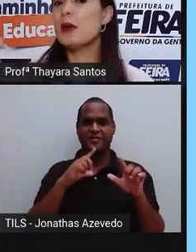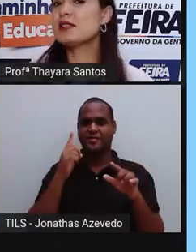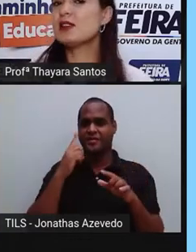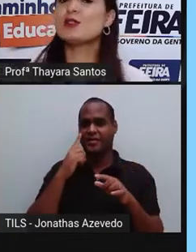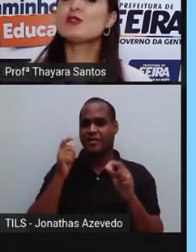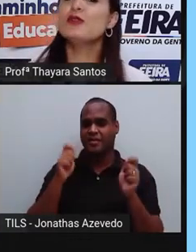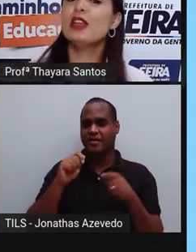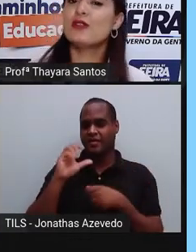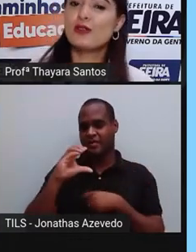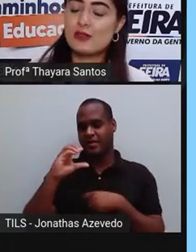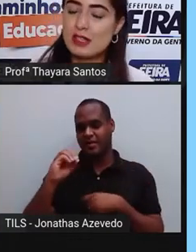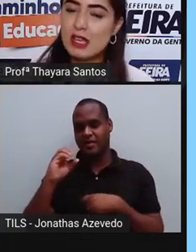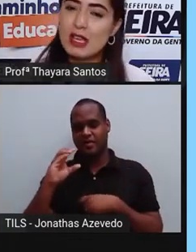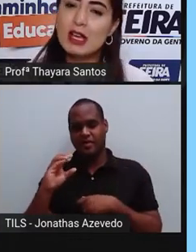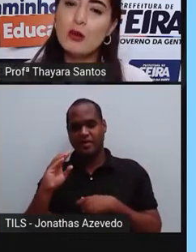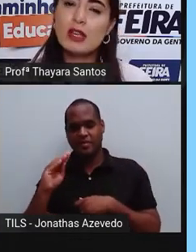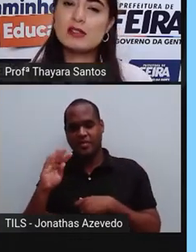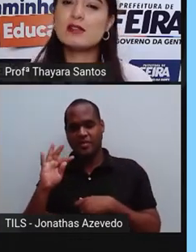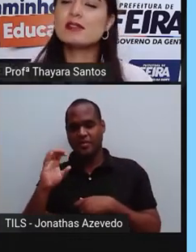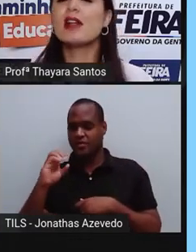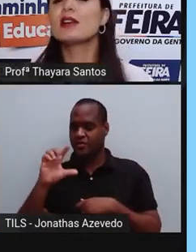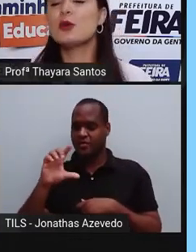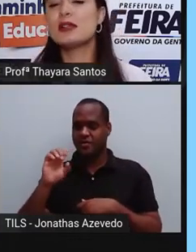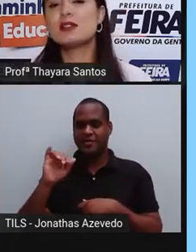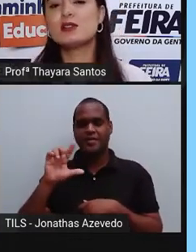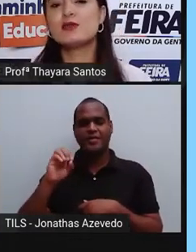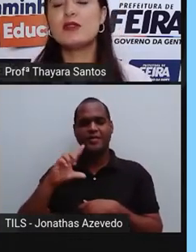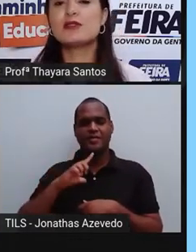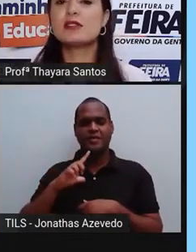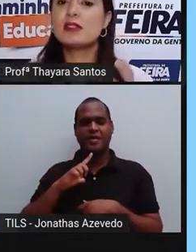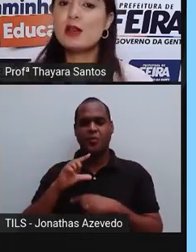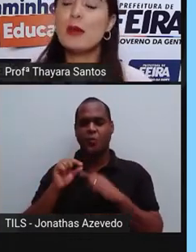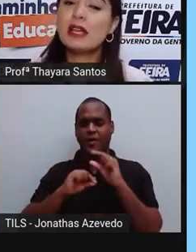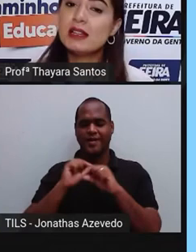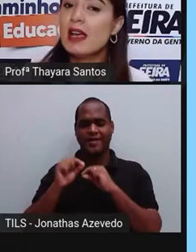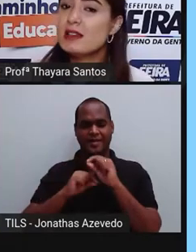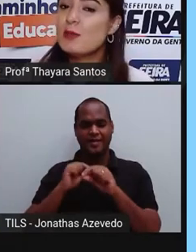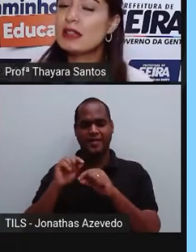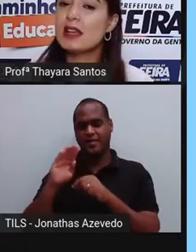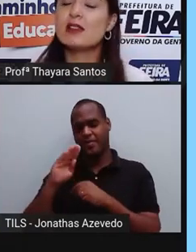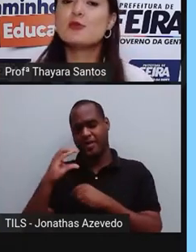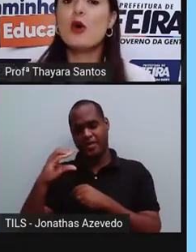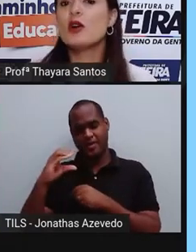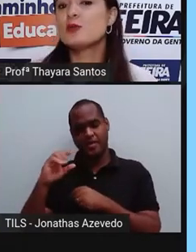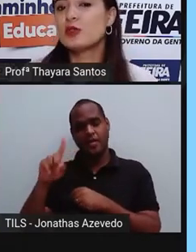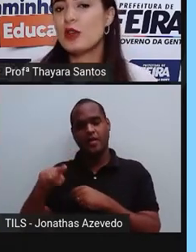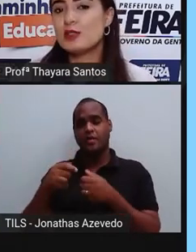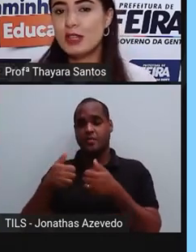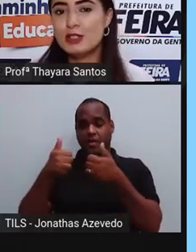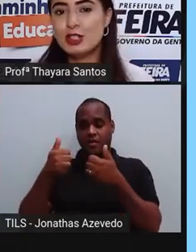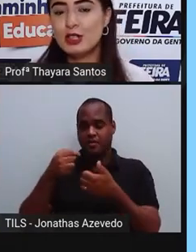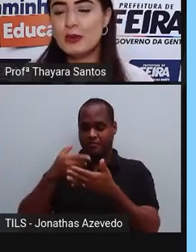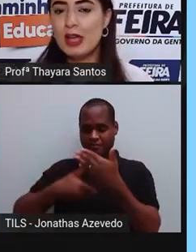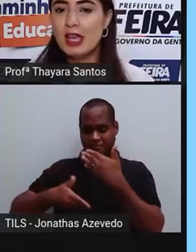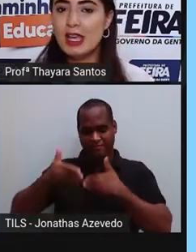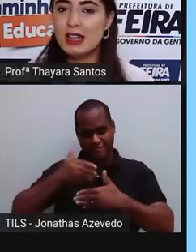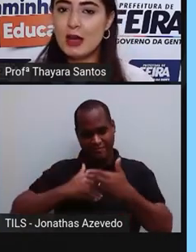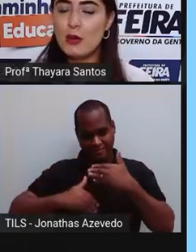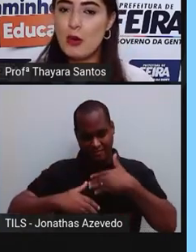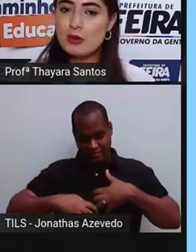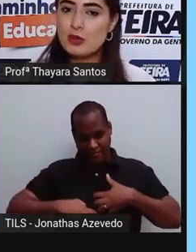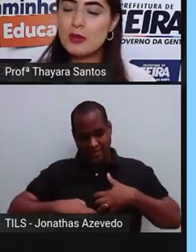lactobacillus vivos. O que são esses lactobacillus vivos? São bactérias, bactérias boas para o nosso intestino.